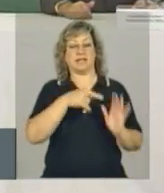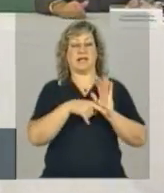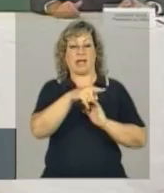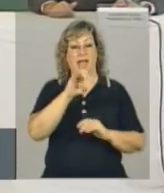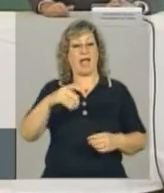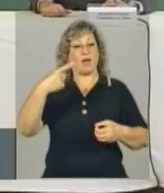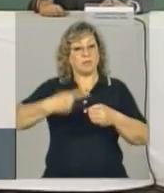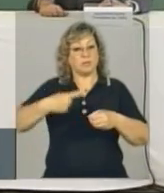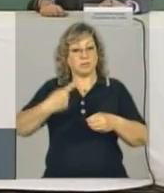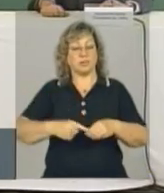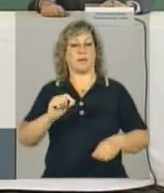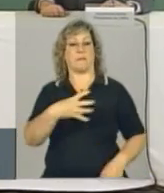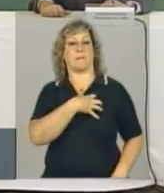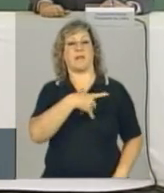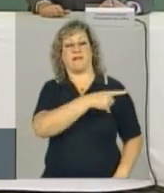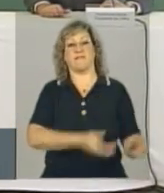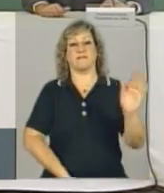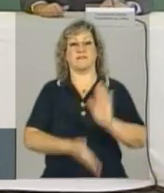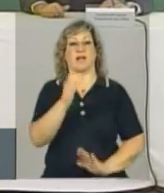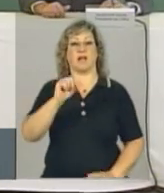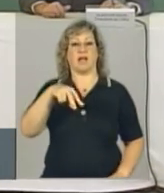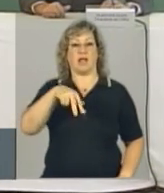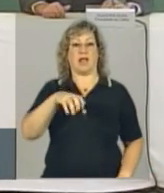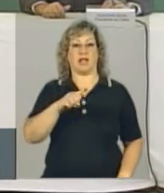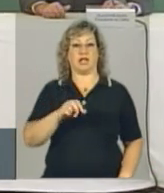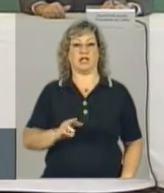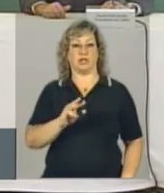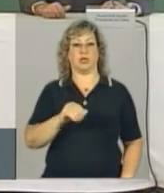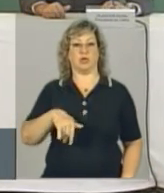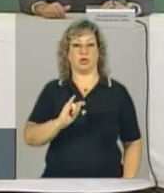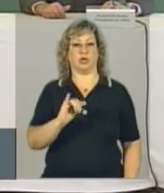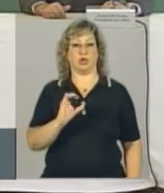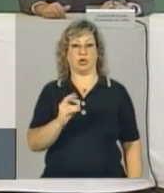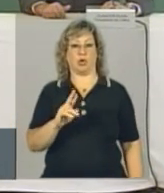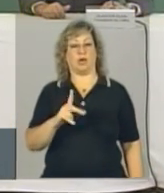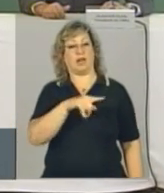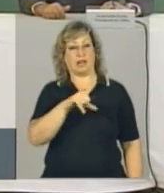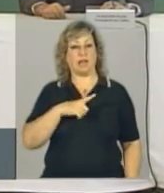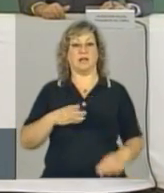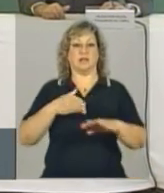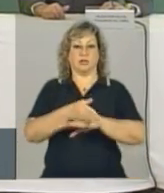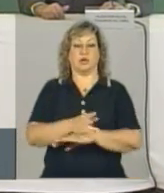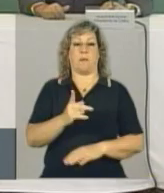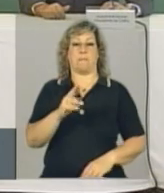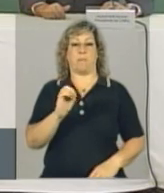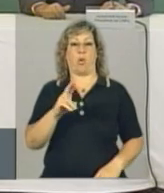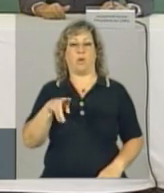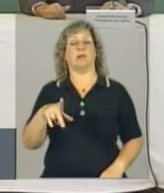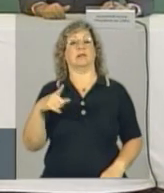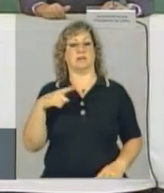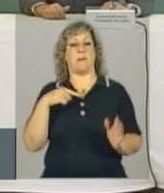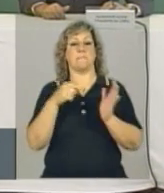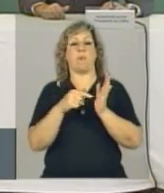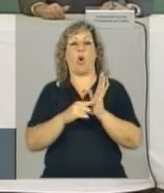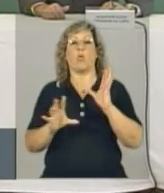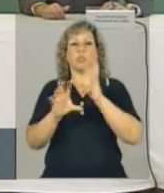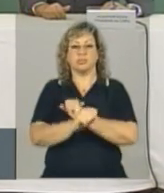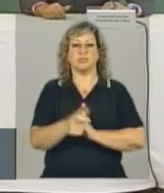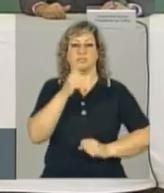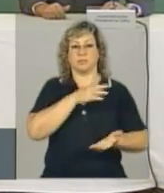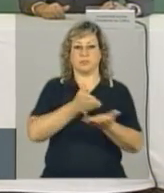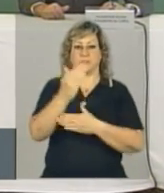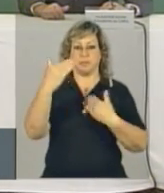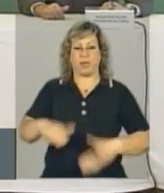Bahia e está indo para Nova York, aluno do ProUni. Entrou pelo ProUni na universidade, tinha a pontuação, foi classificado